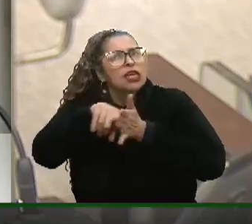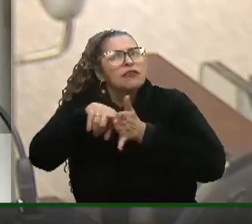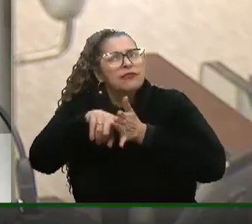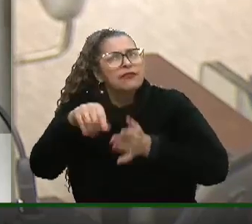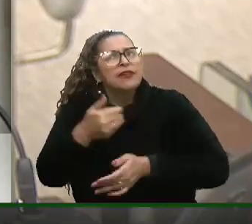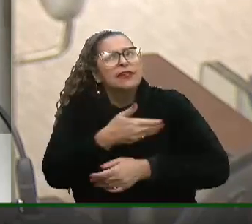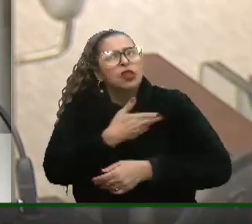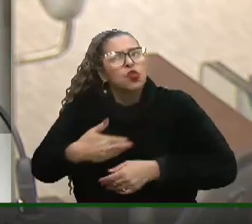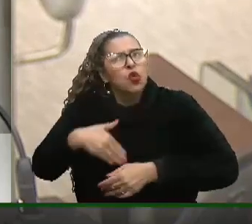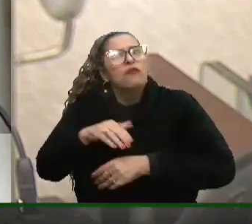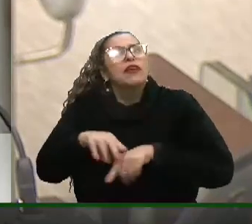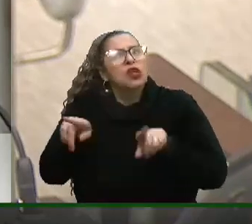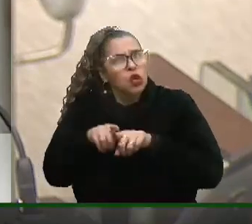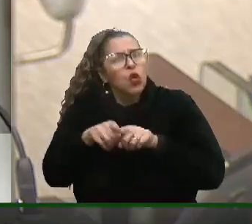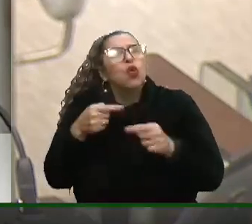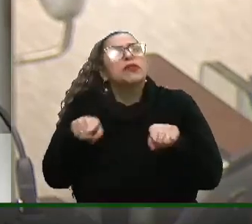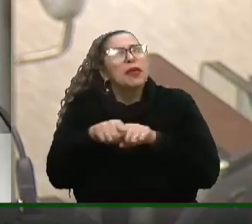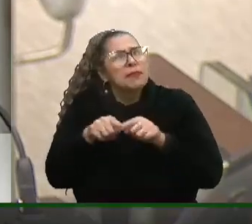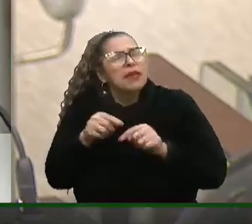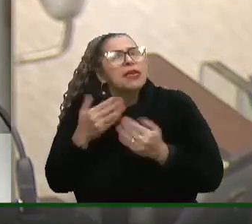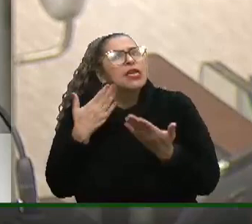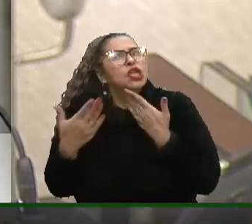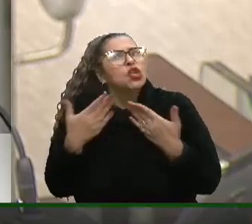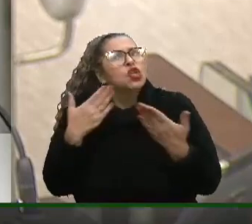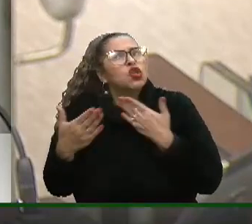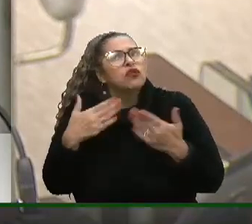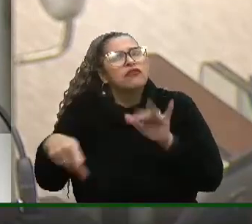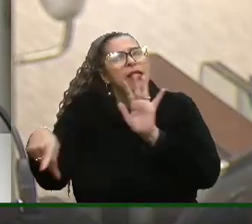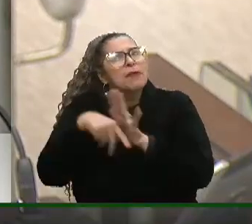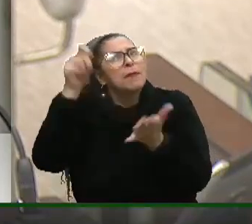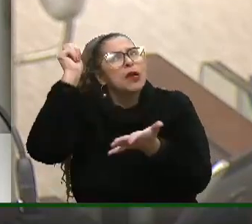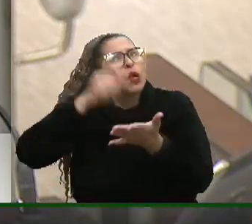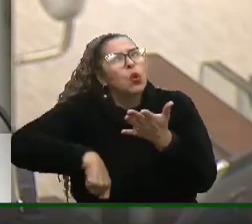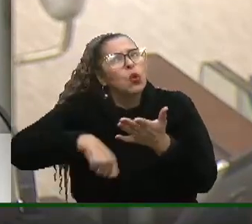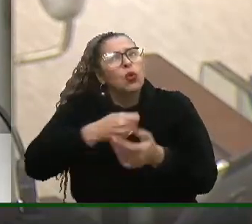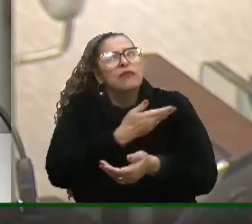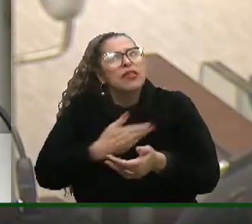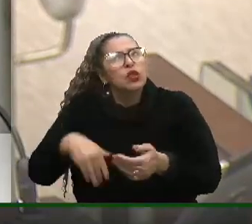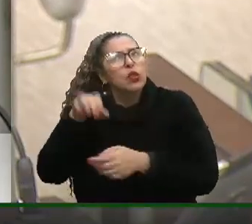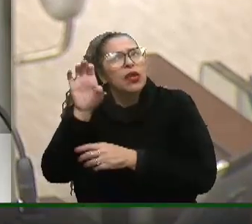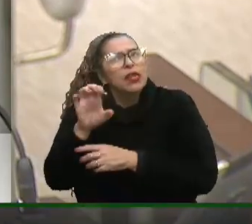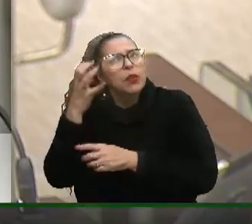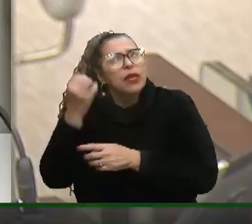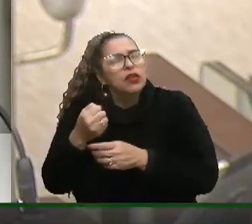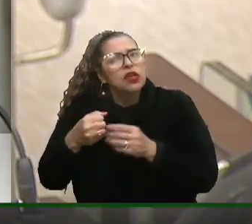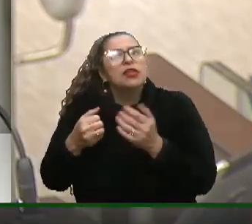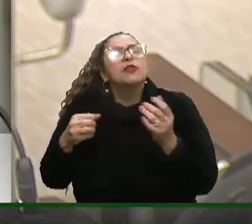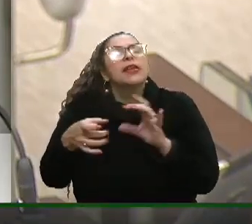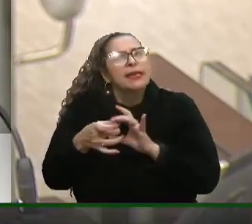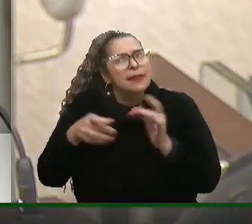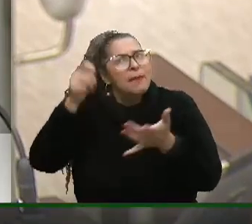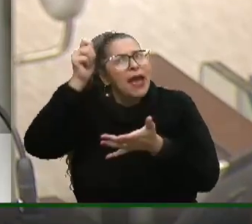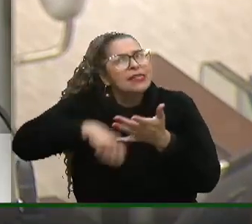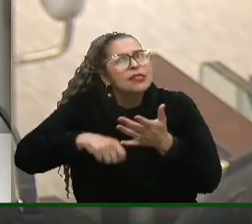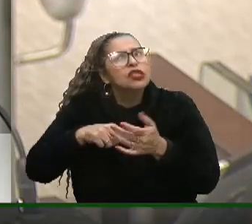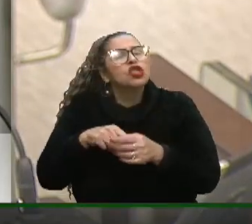governador? Ou o senhor está colocando em xeque a própria assinatura do governador Eduardo Leite, que sancionou o projeto?